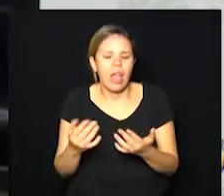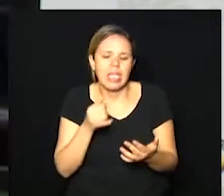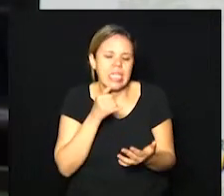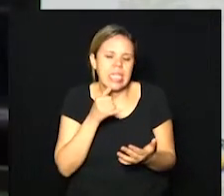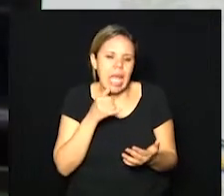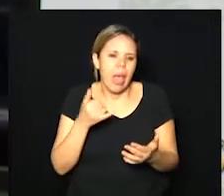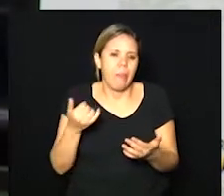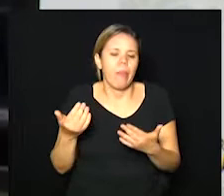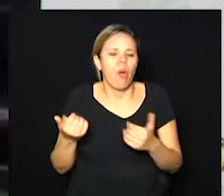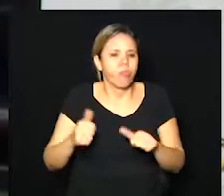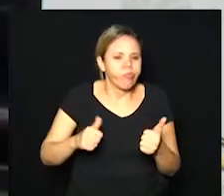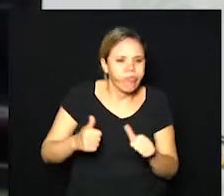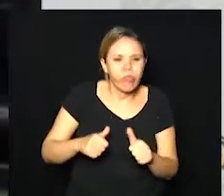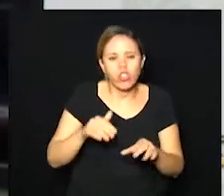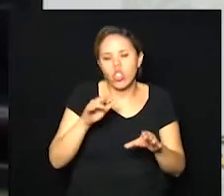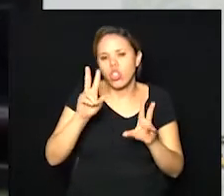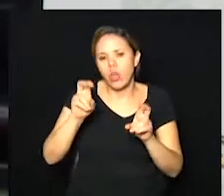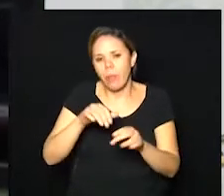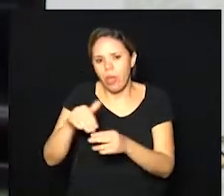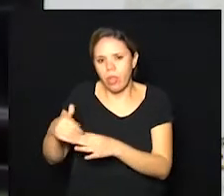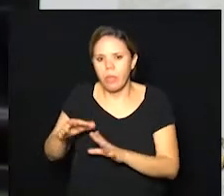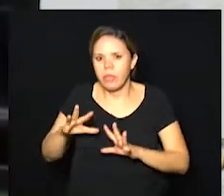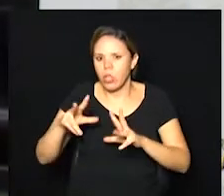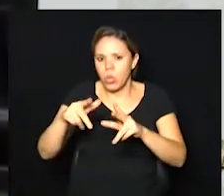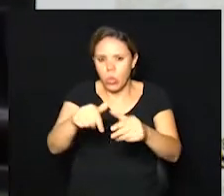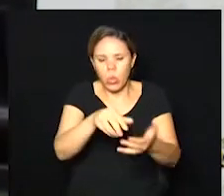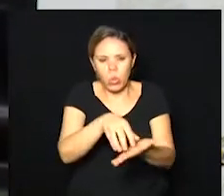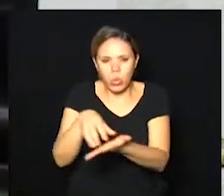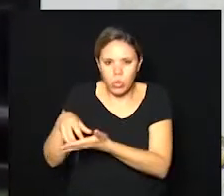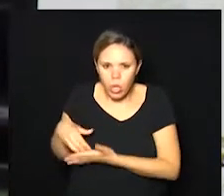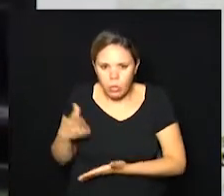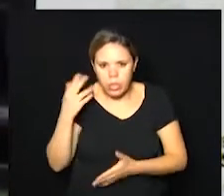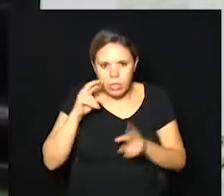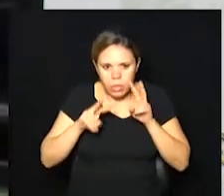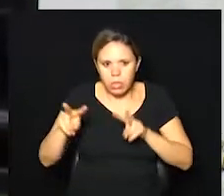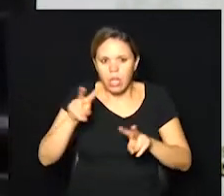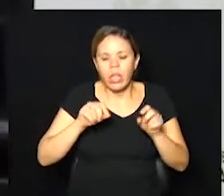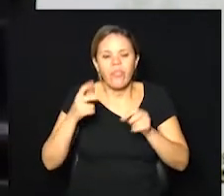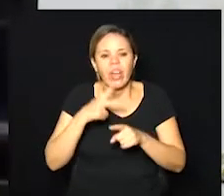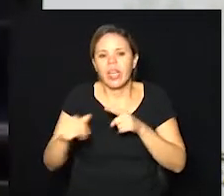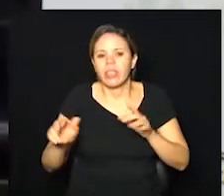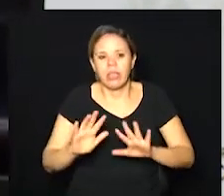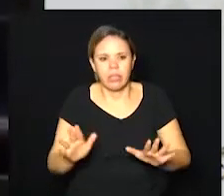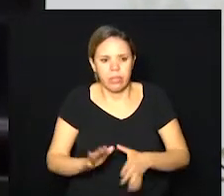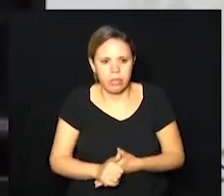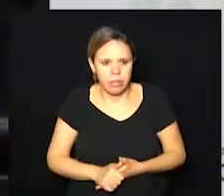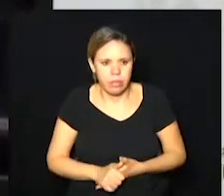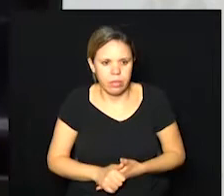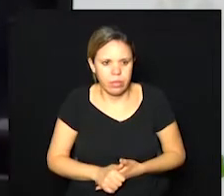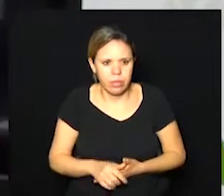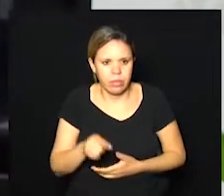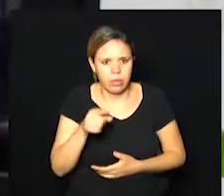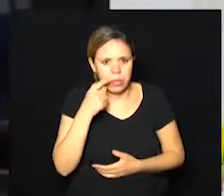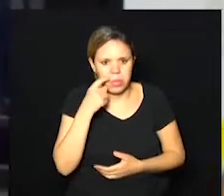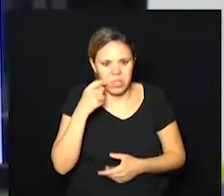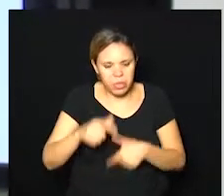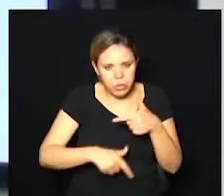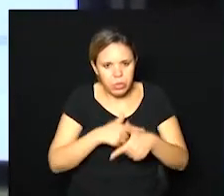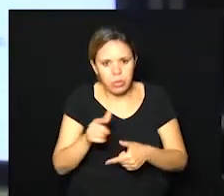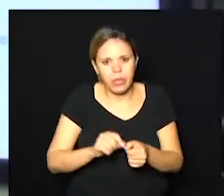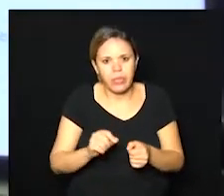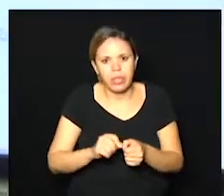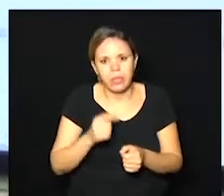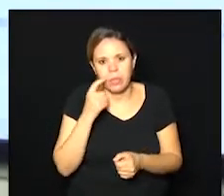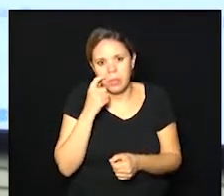gente não precisa ter todos os votos para saber exatamente quem vai ganhar. Então, esse foi um trabalho feito